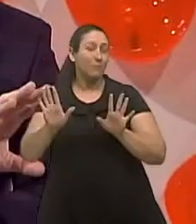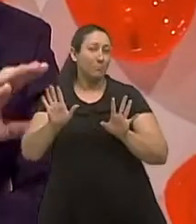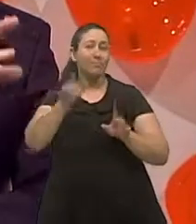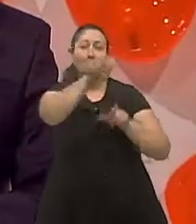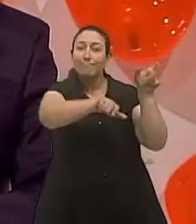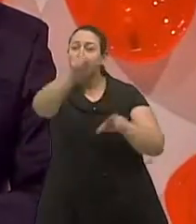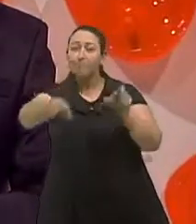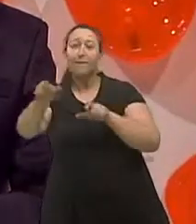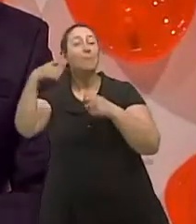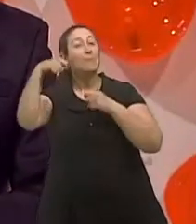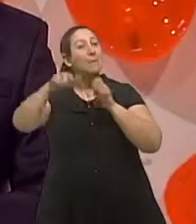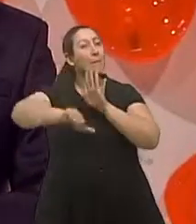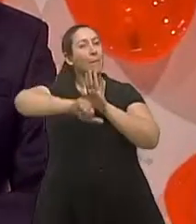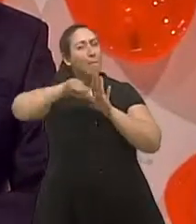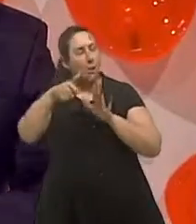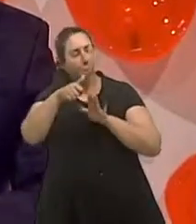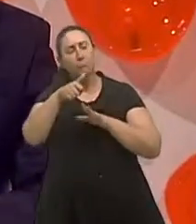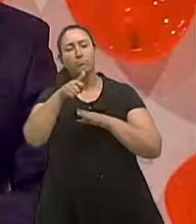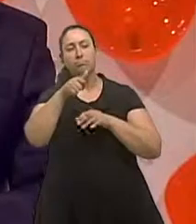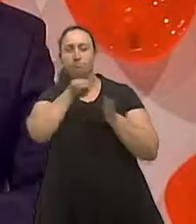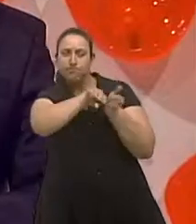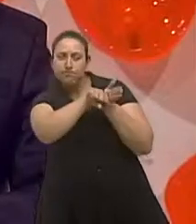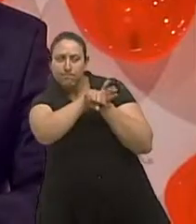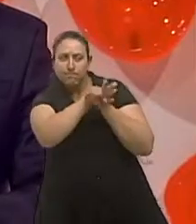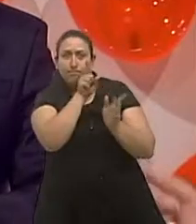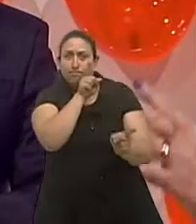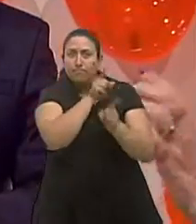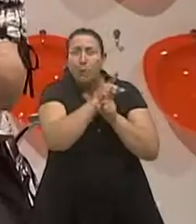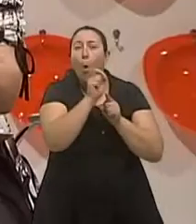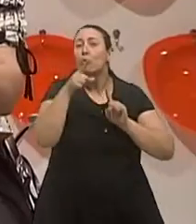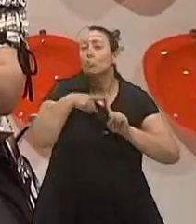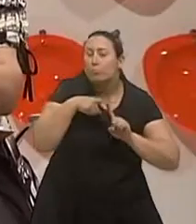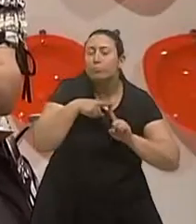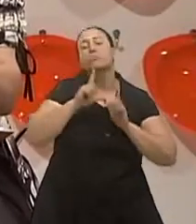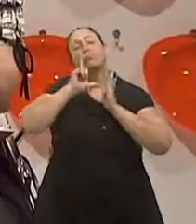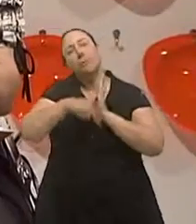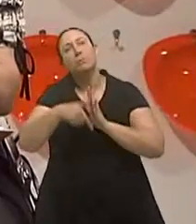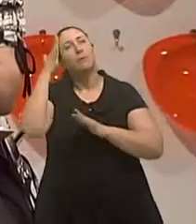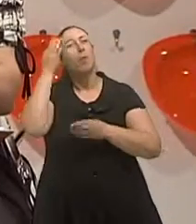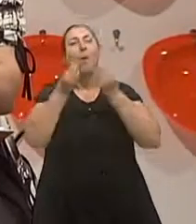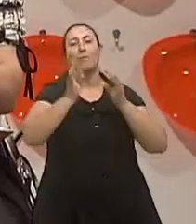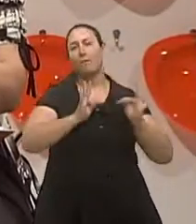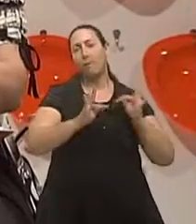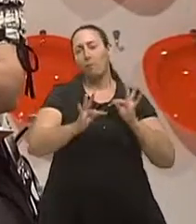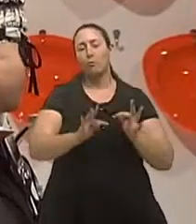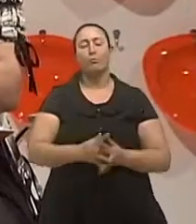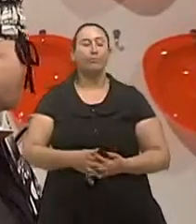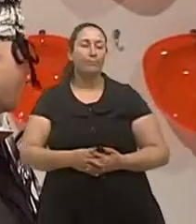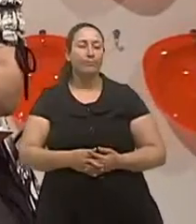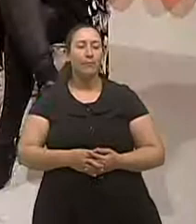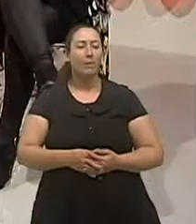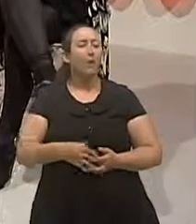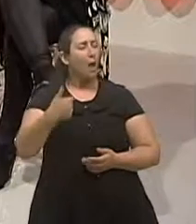partir dele ter a noção da causa e agir na causa ah certo esse diagnóstico também é baseado agora estou eu aqui querendo saber